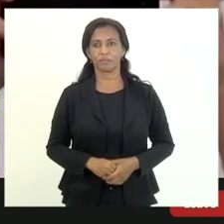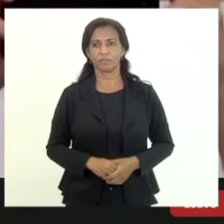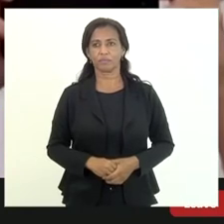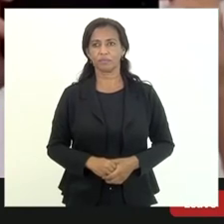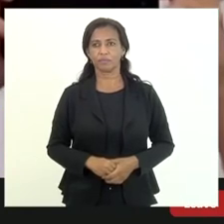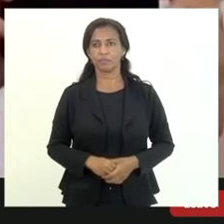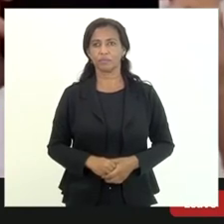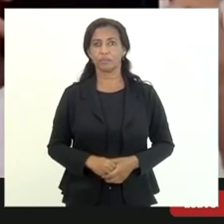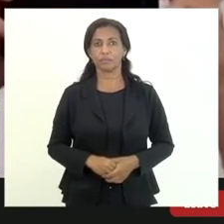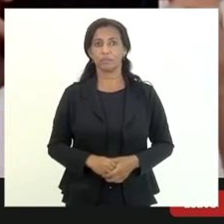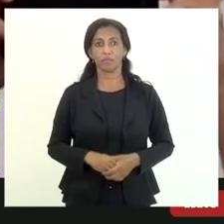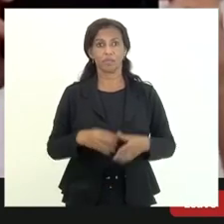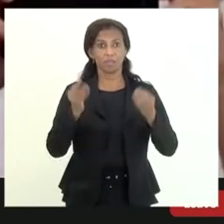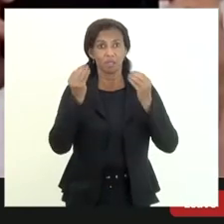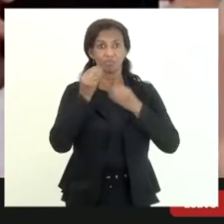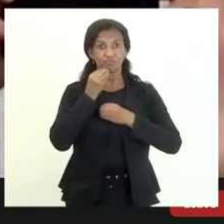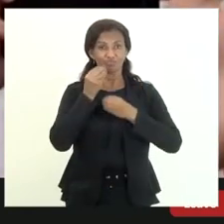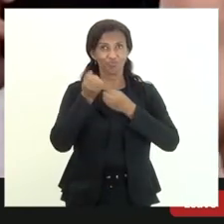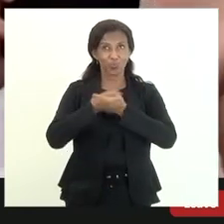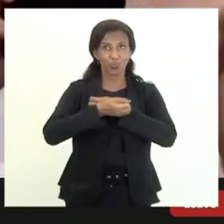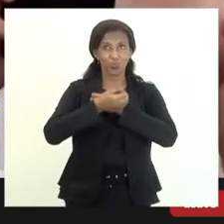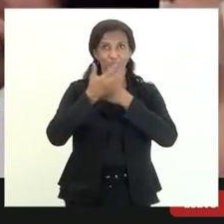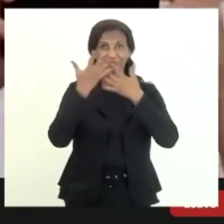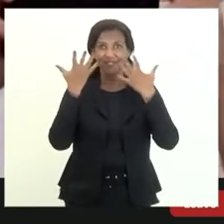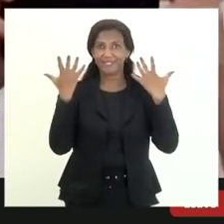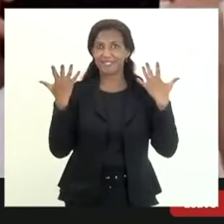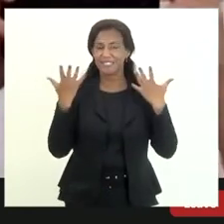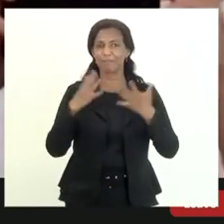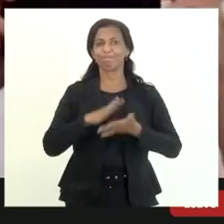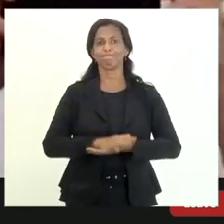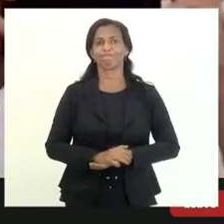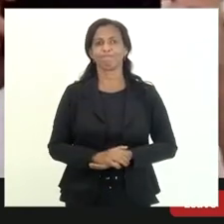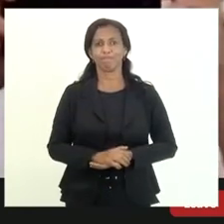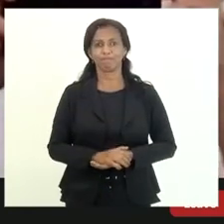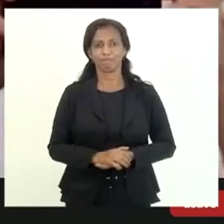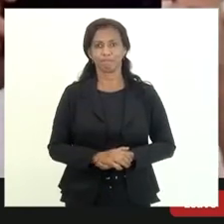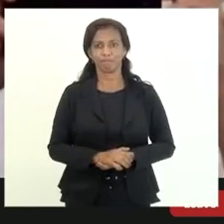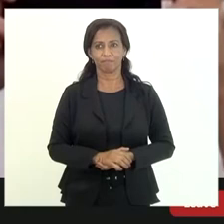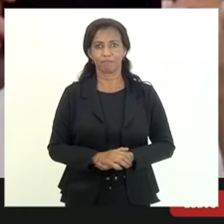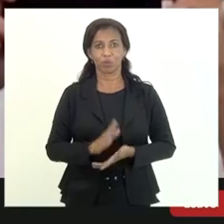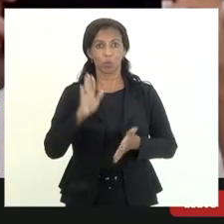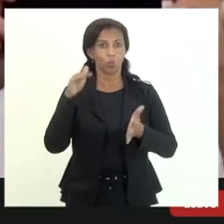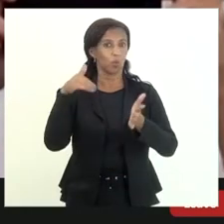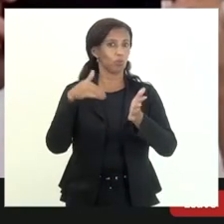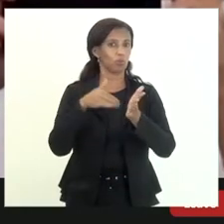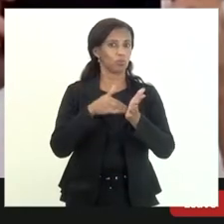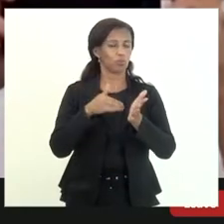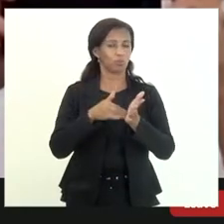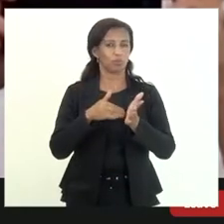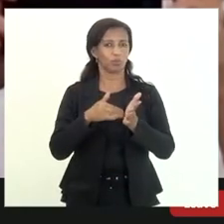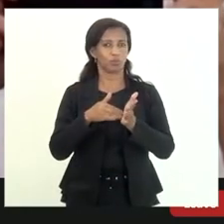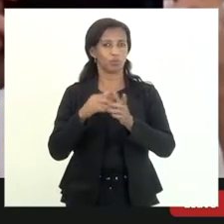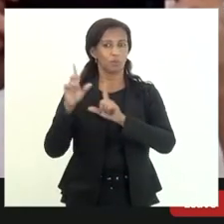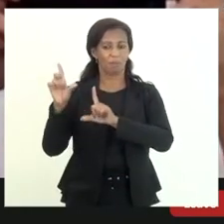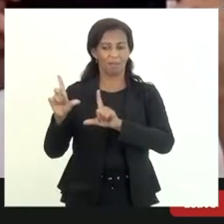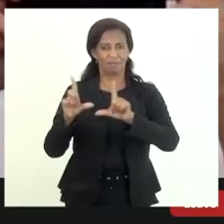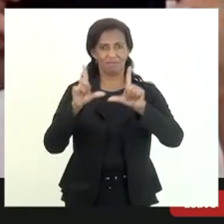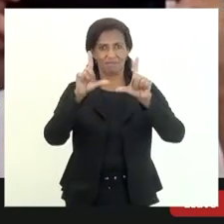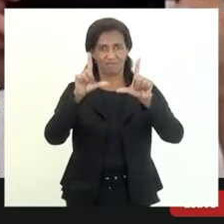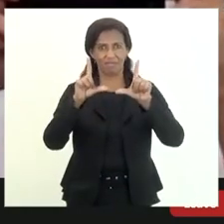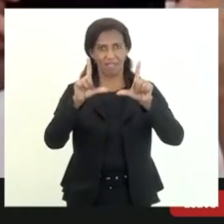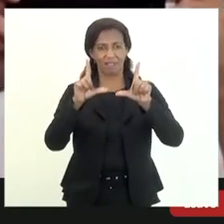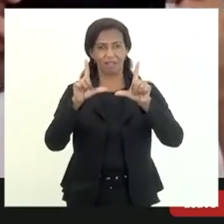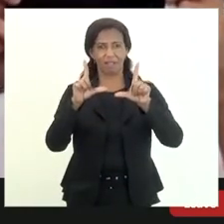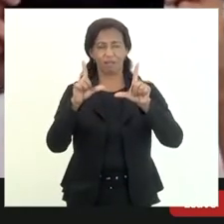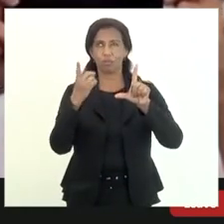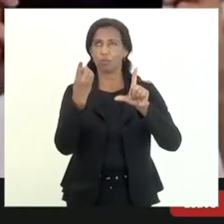transparentes inclusive com a última tela apresentada pelo